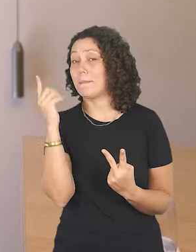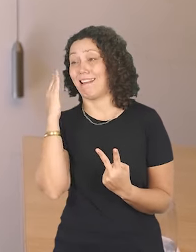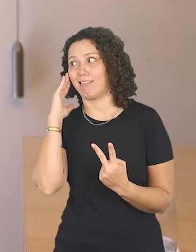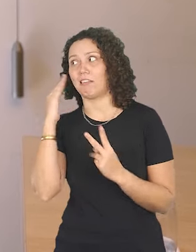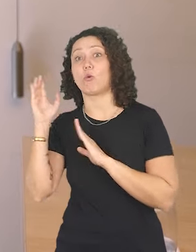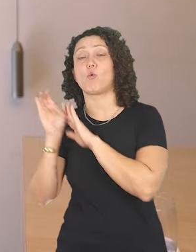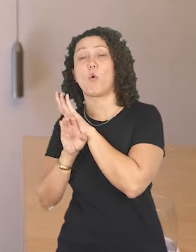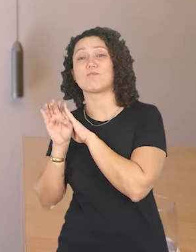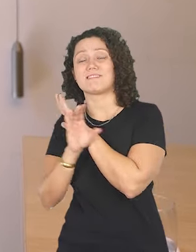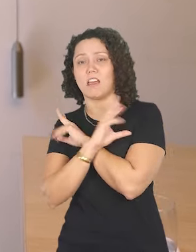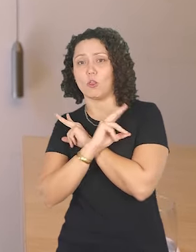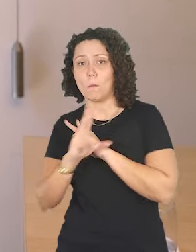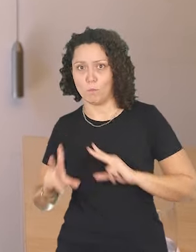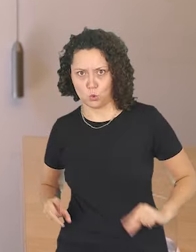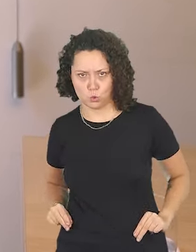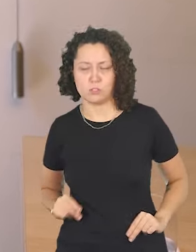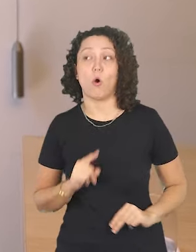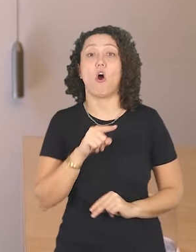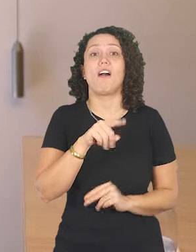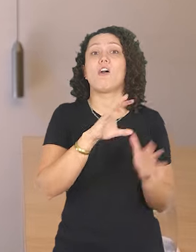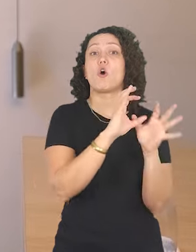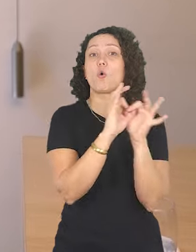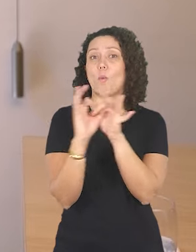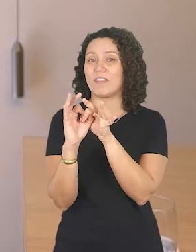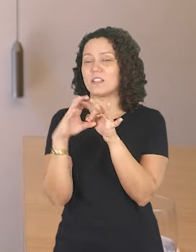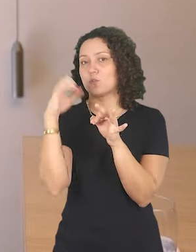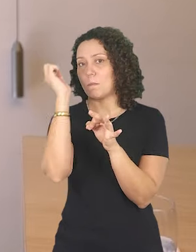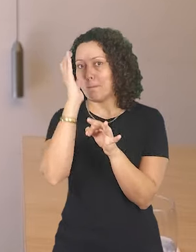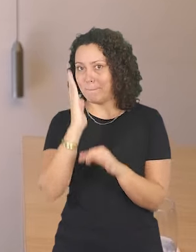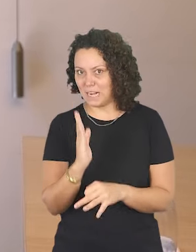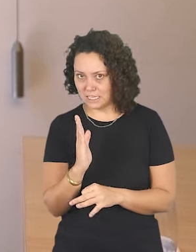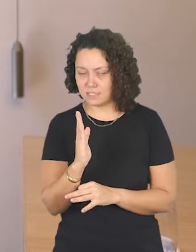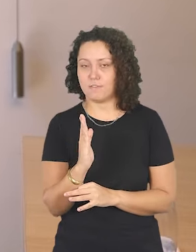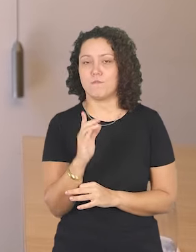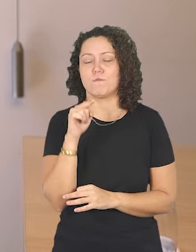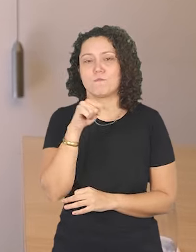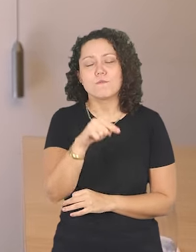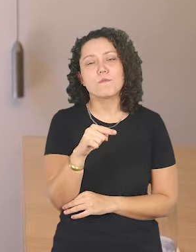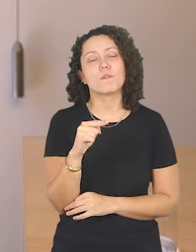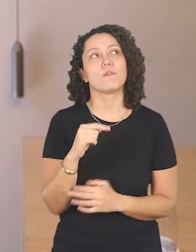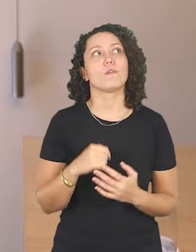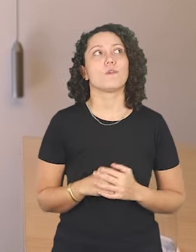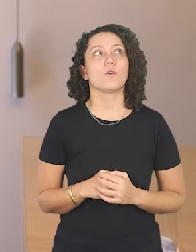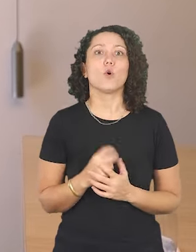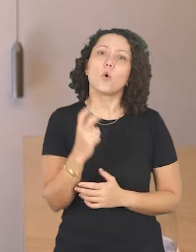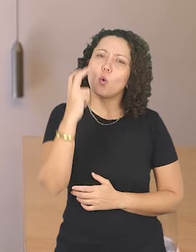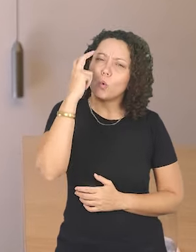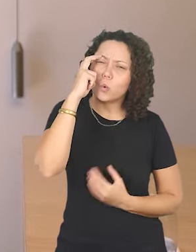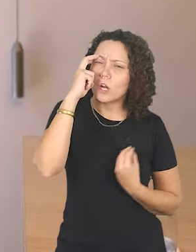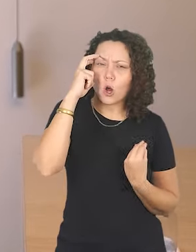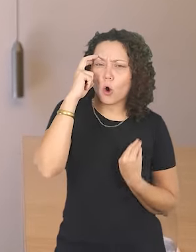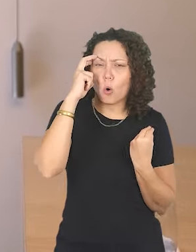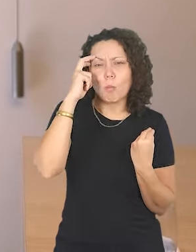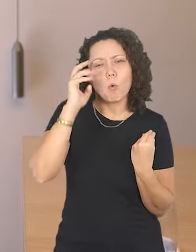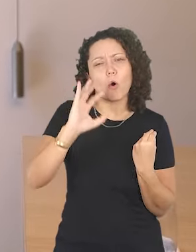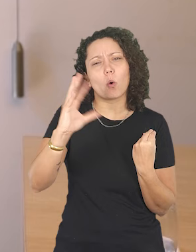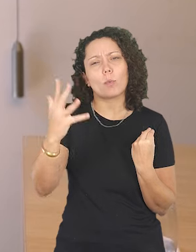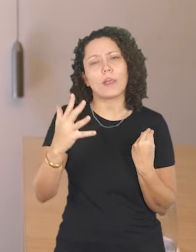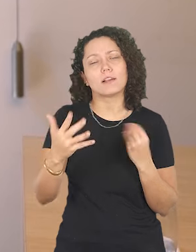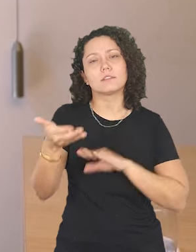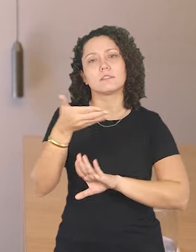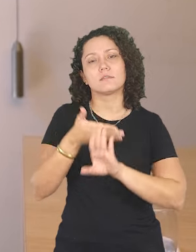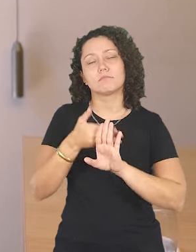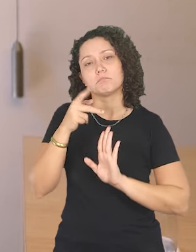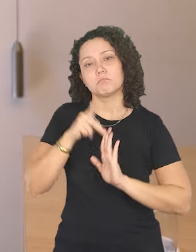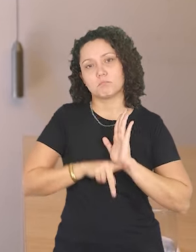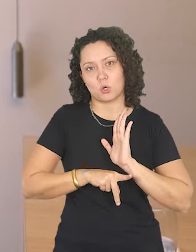produção. Acho que uma é entender que nesse contexto que a gente vive de Brasil, no Brasil, a cultura se dá através de projetos,